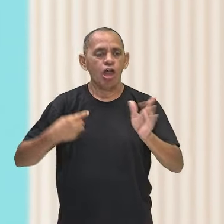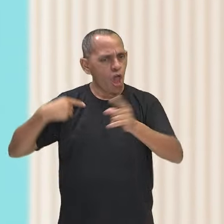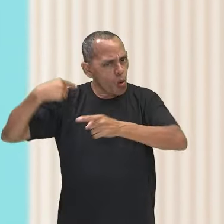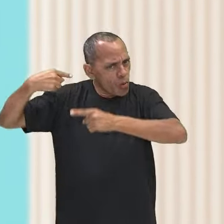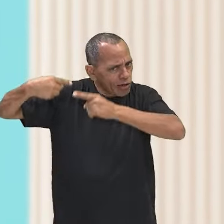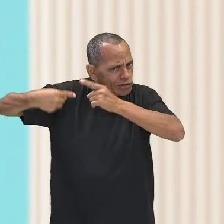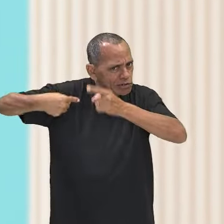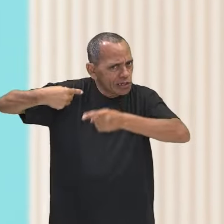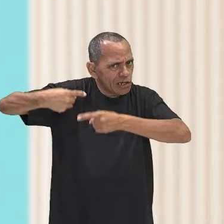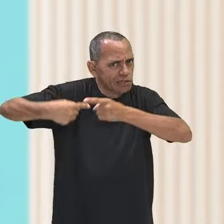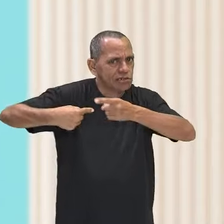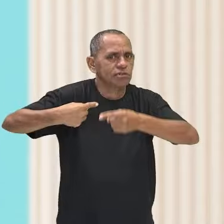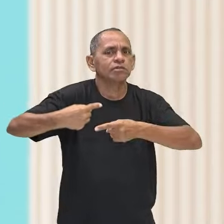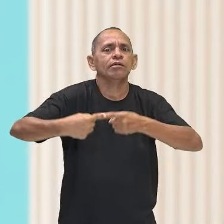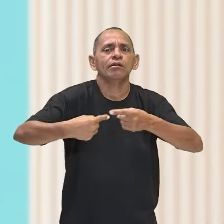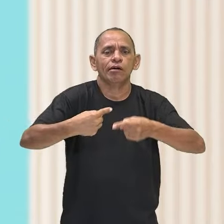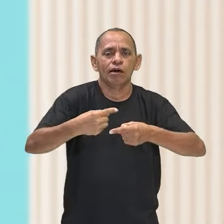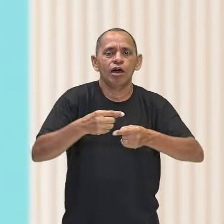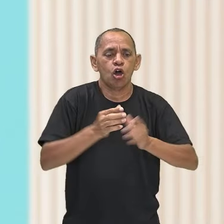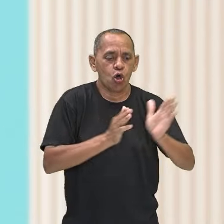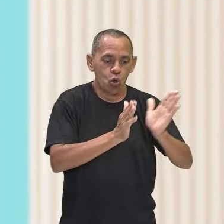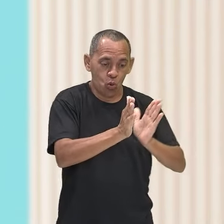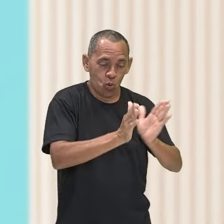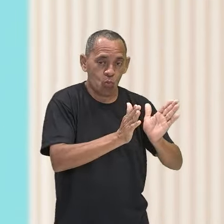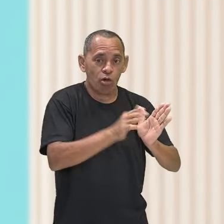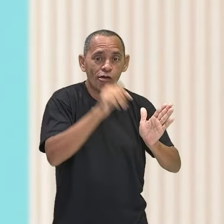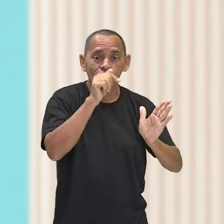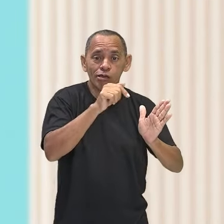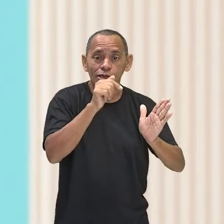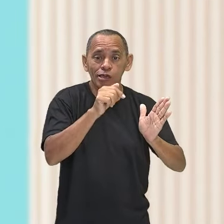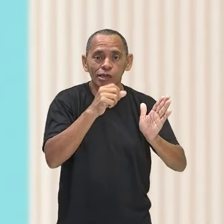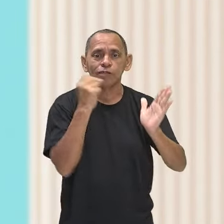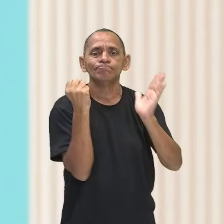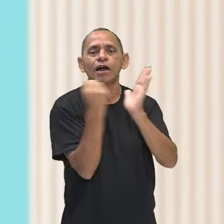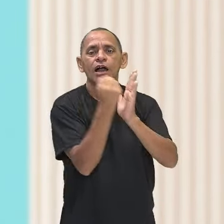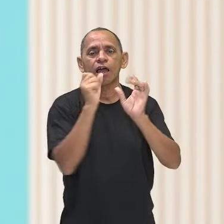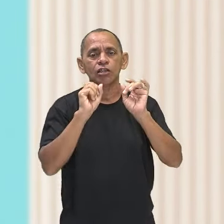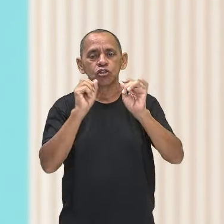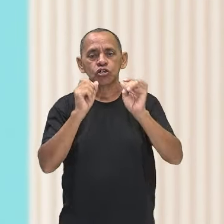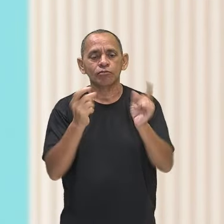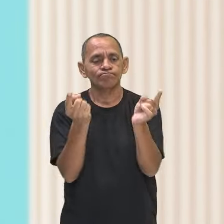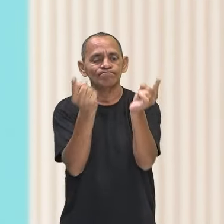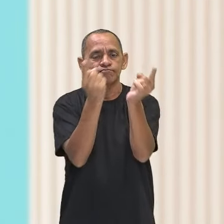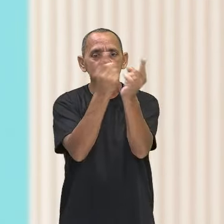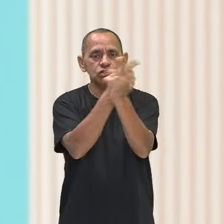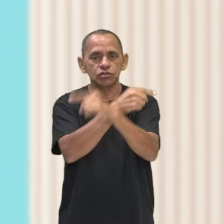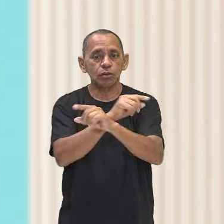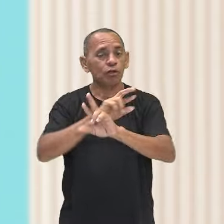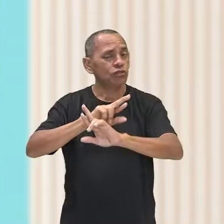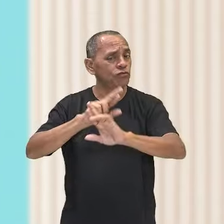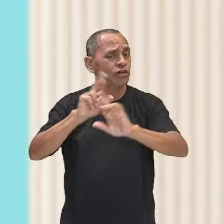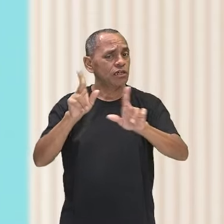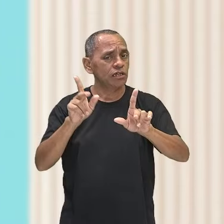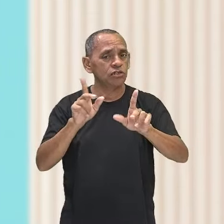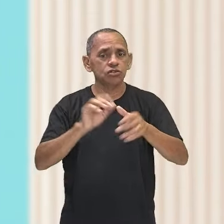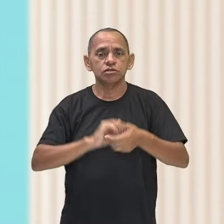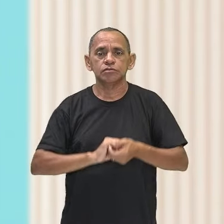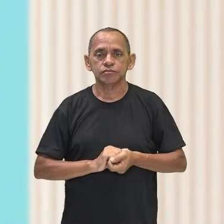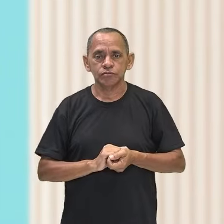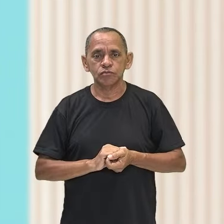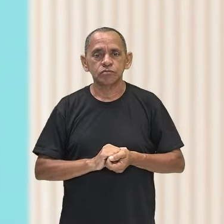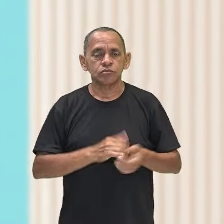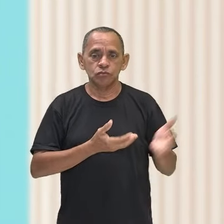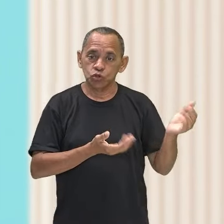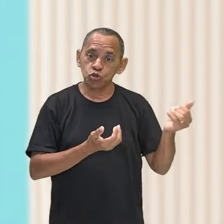fase da vida, ou seja, é um período em que é marcado pela contradição. O jovem